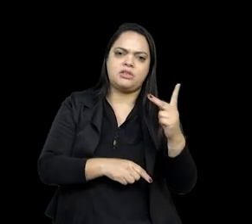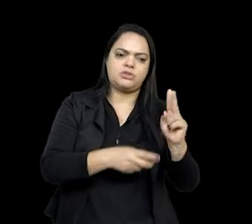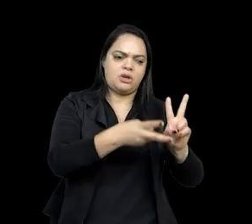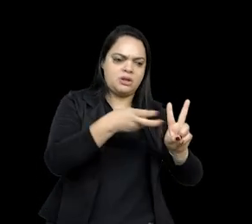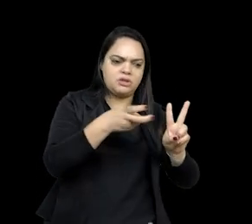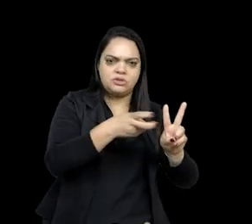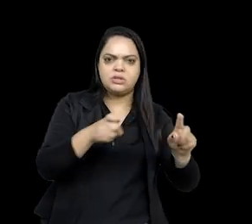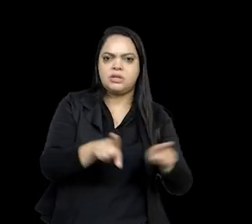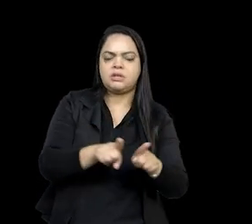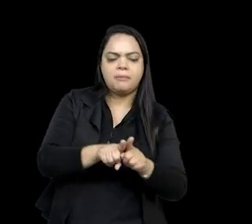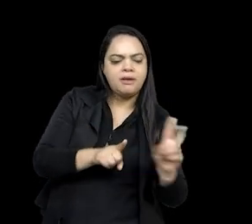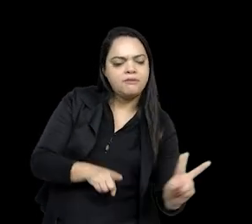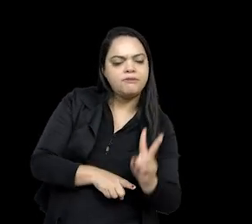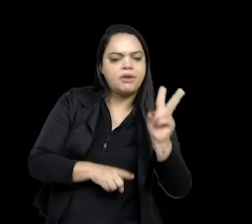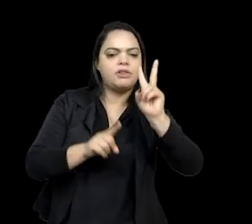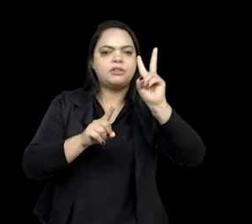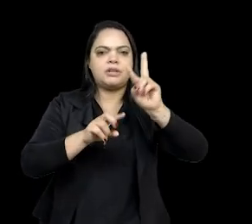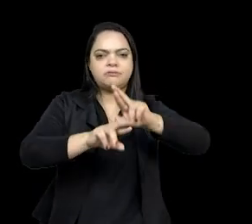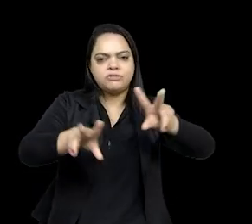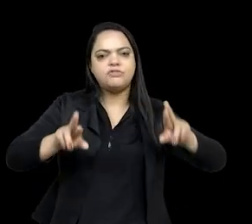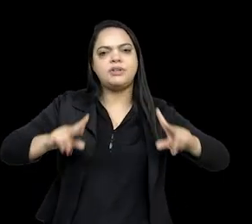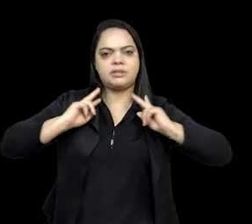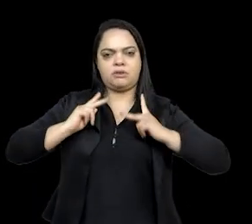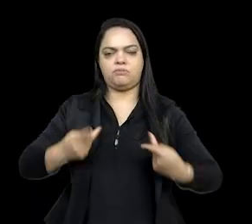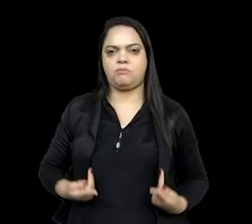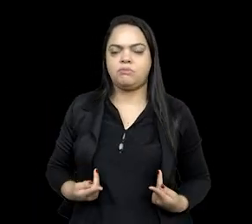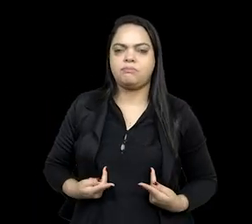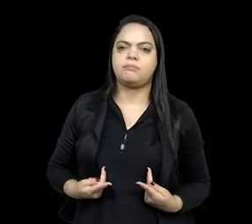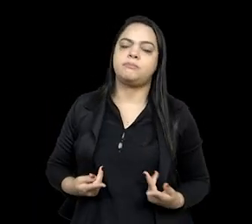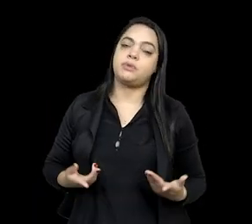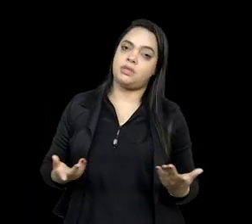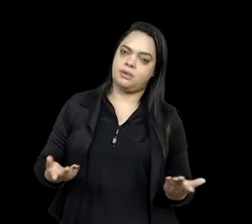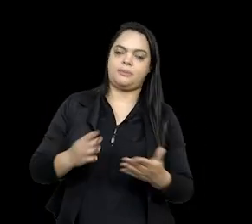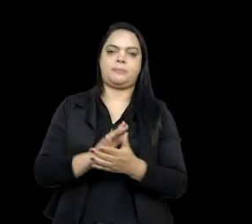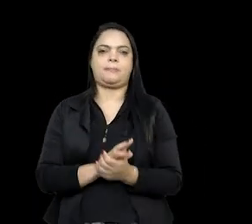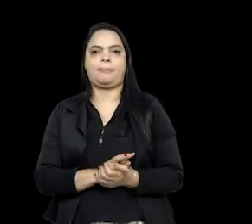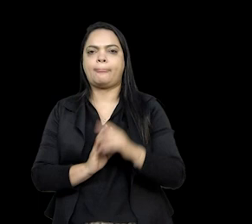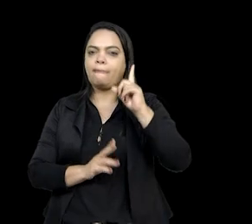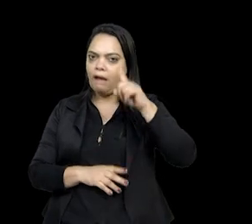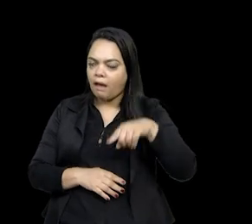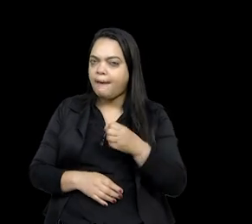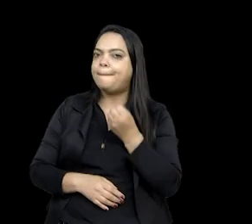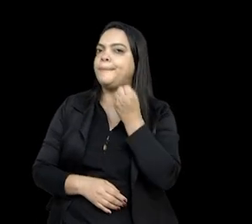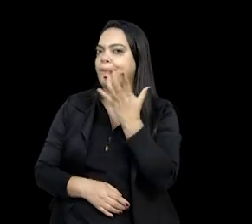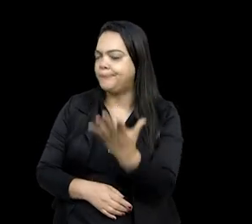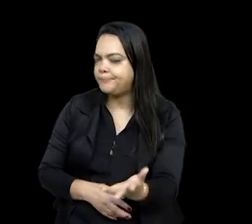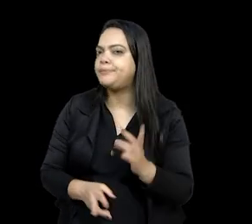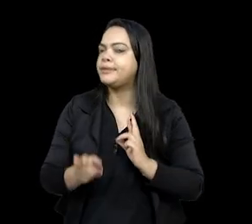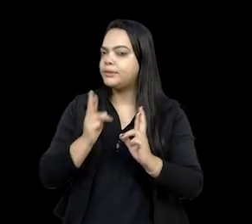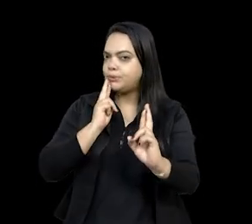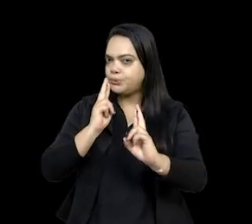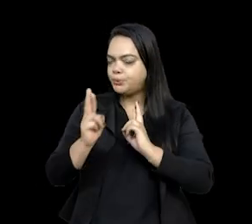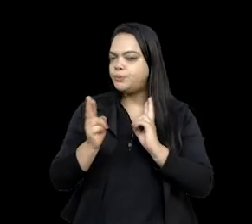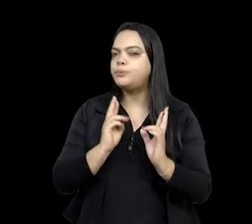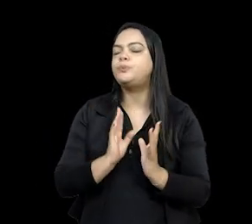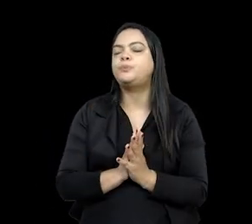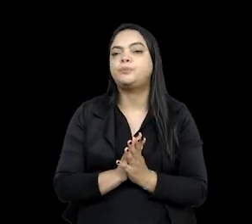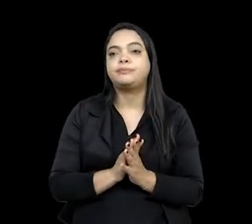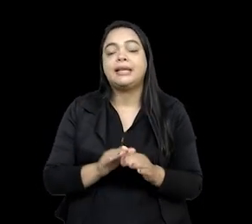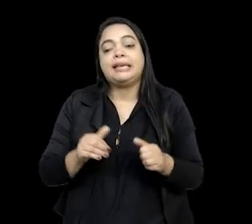na valorização da diversidade humana, enfim. eu acho que é uma boa saída. E daí,